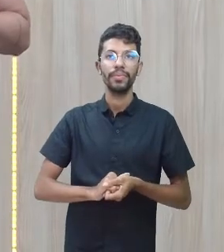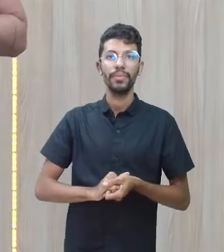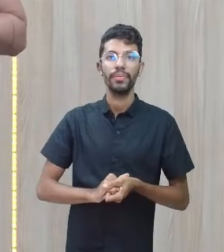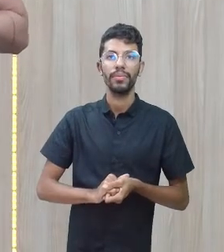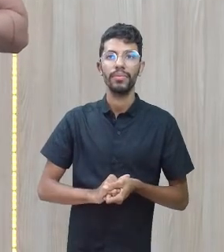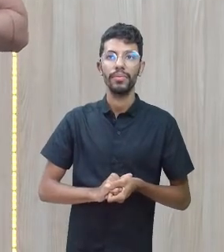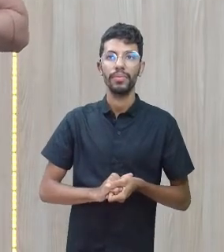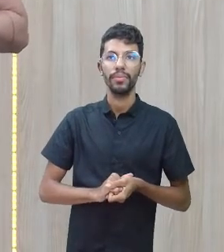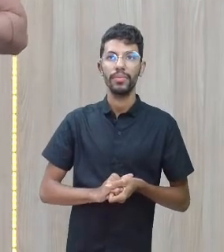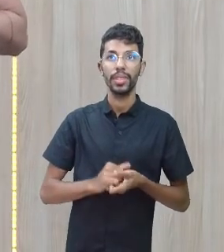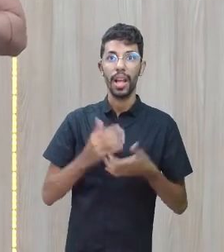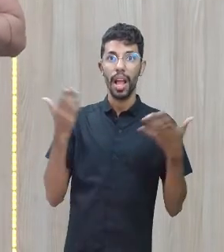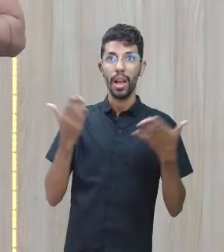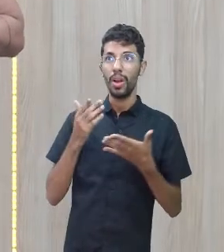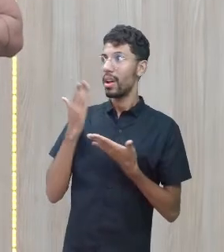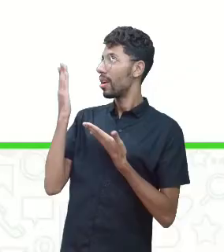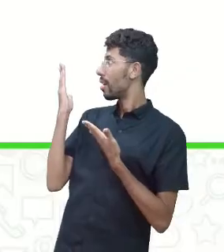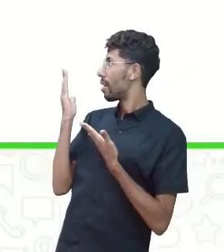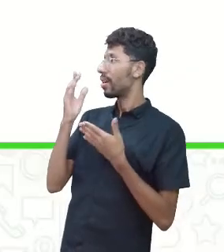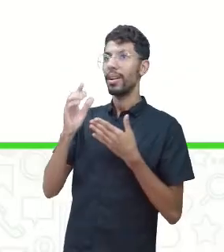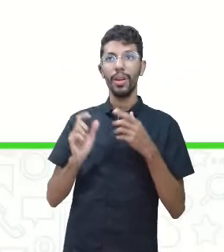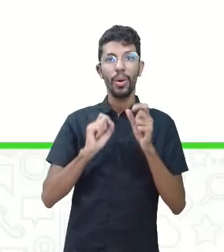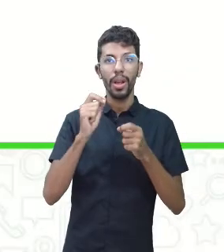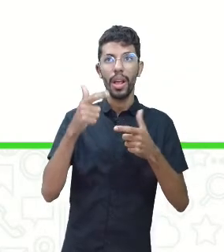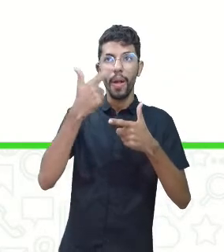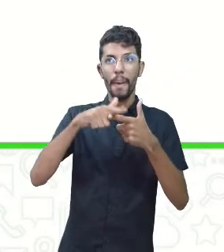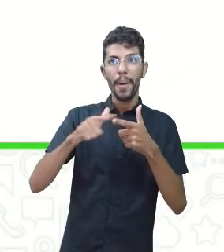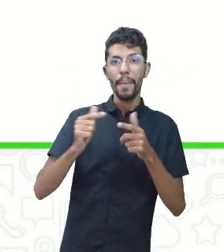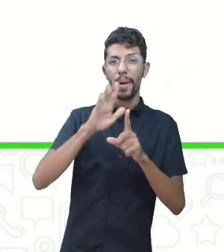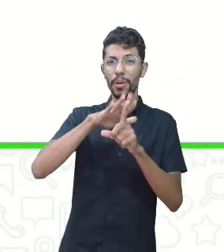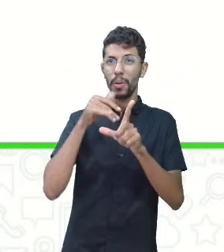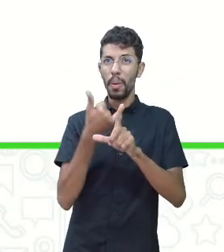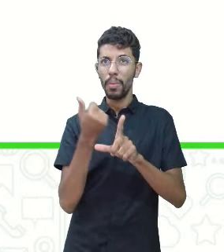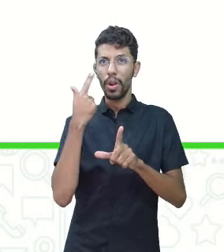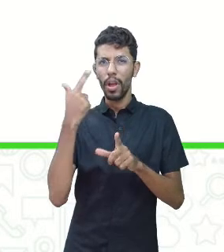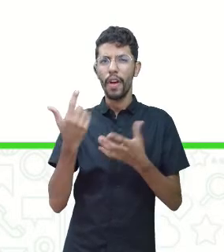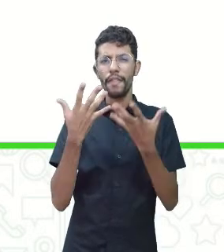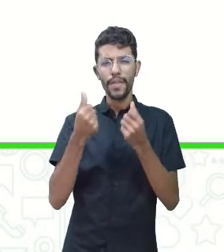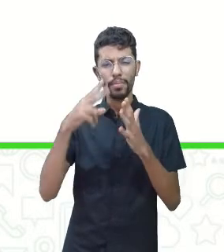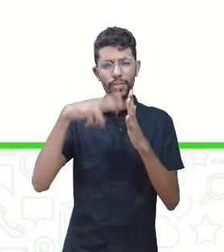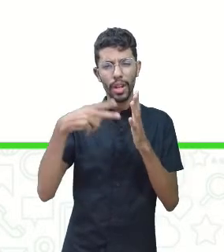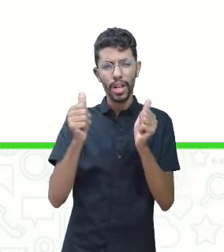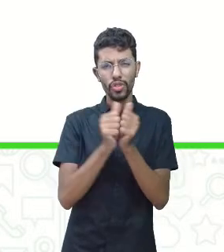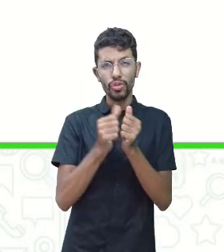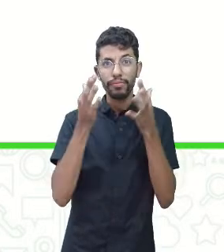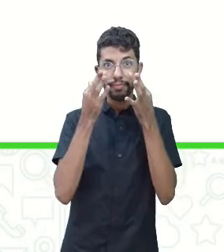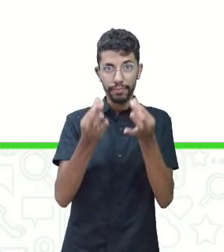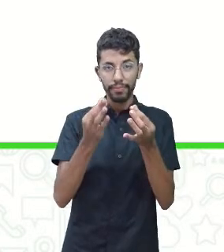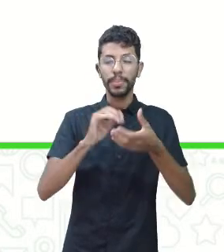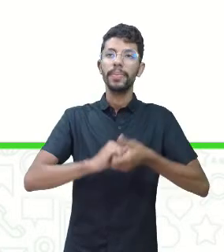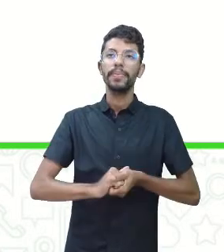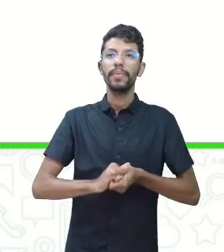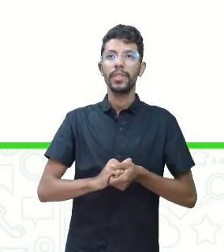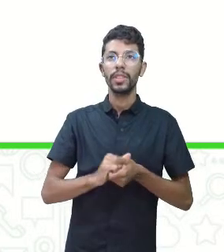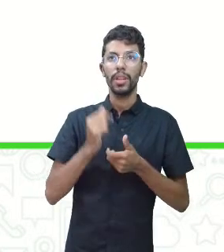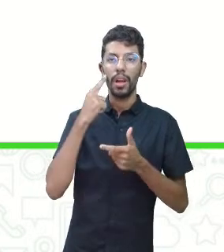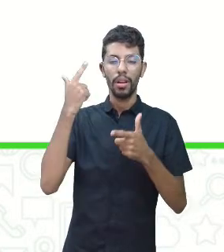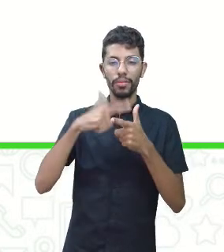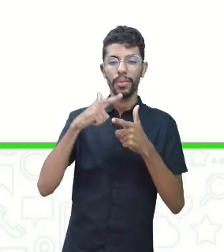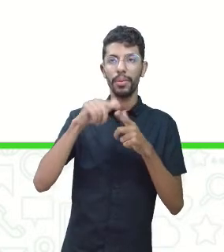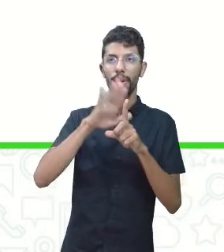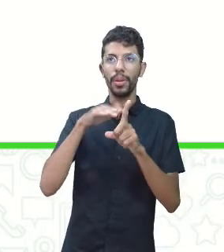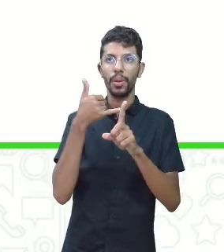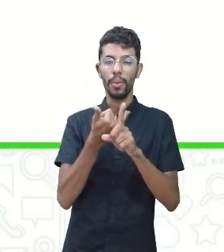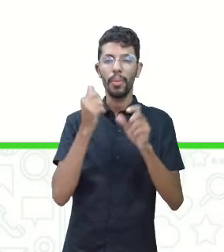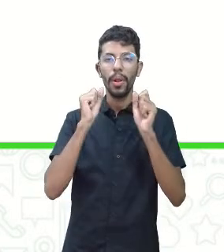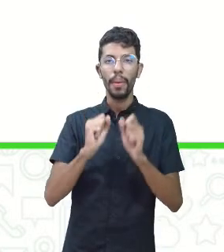Agora, as consequências do bullying. Vamos ler com bastante atenção. Leia junto comigo. As consequências do bullying podem